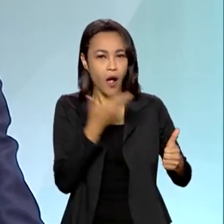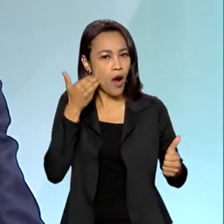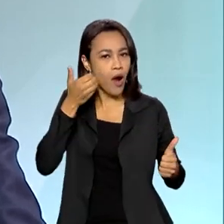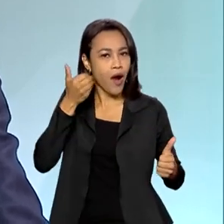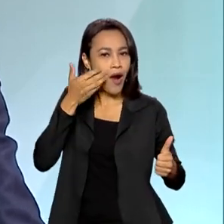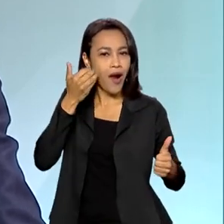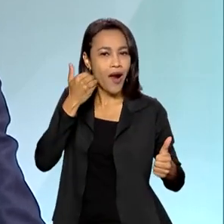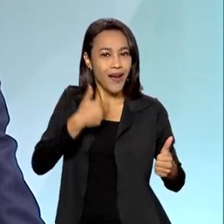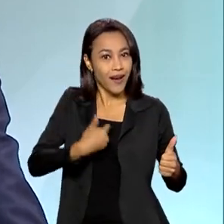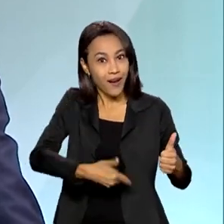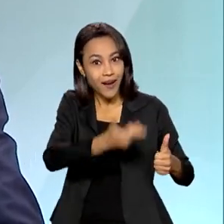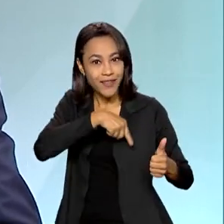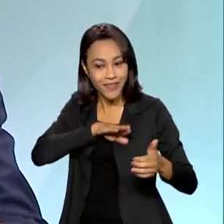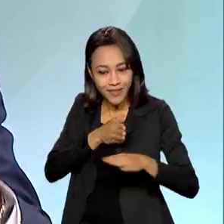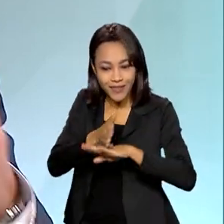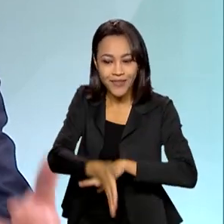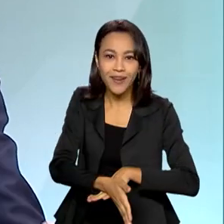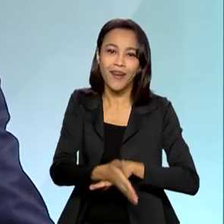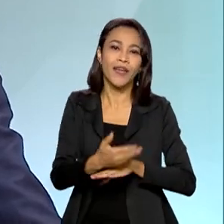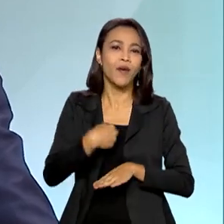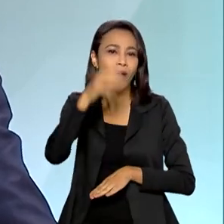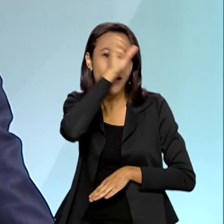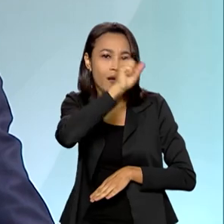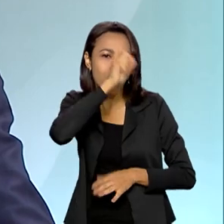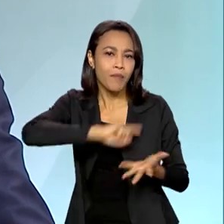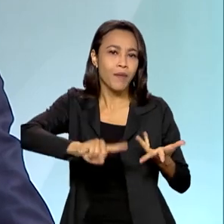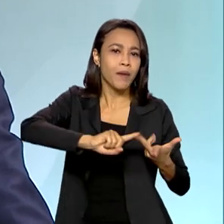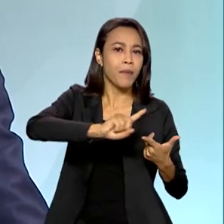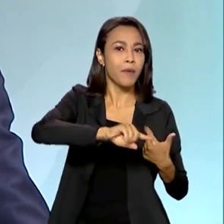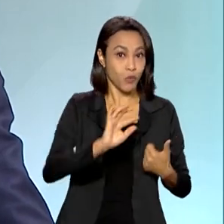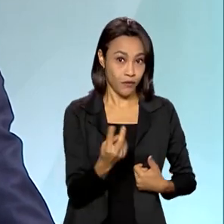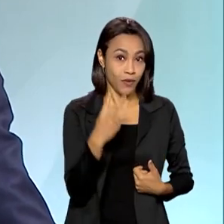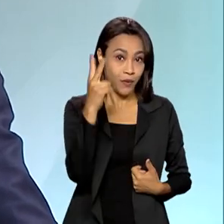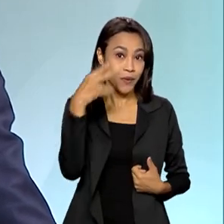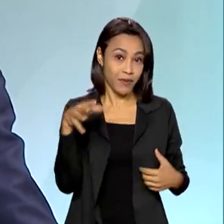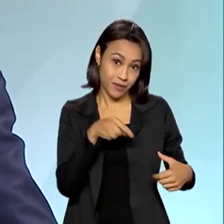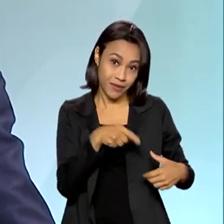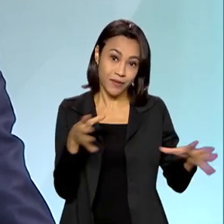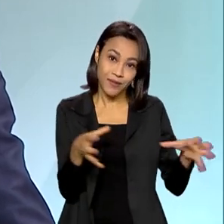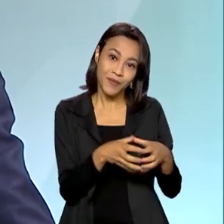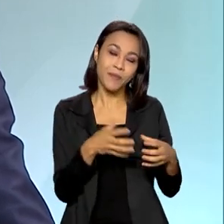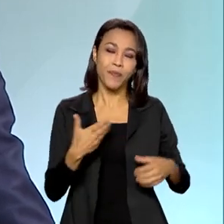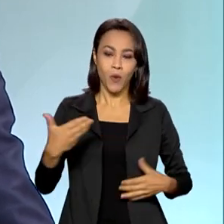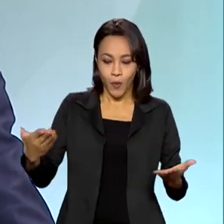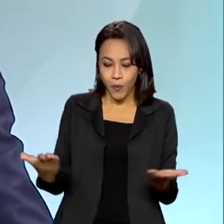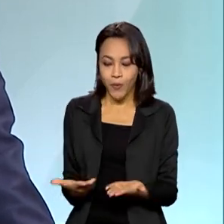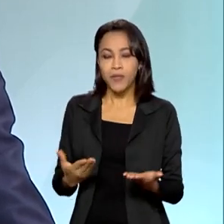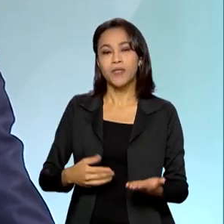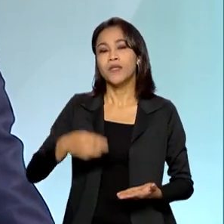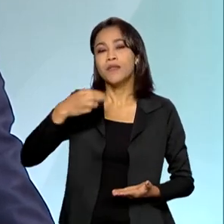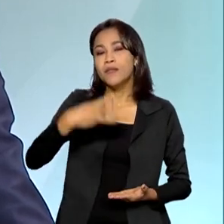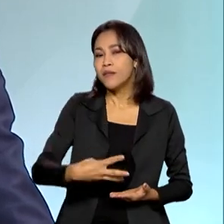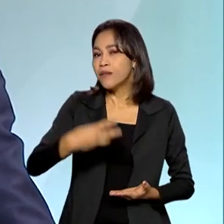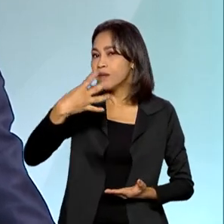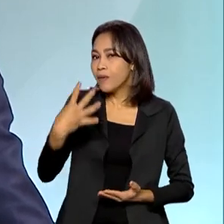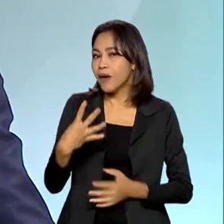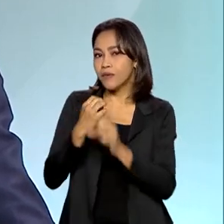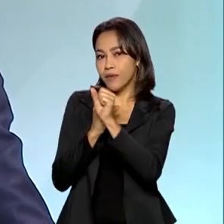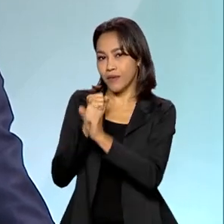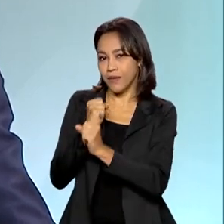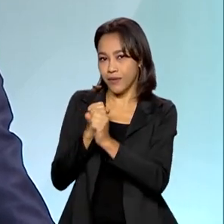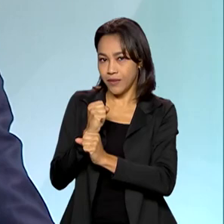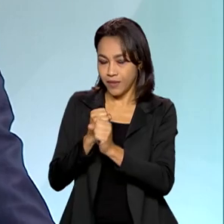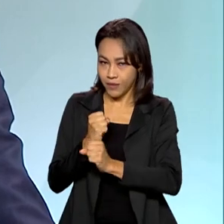antes de ingressar no Banco do Brasil, quais são os grandes valores dessa companhia. E entrei, sou com 34 anos de Banco do Brasil, e